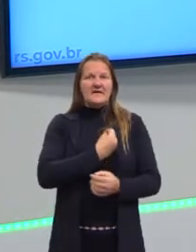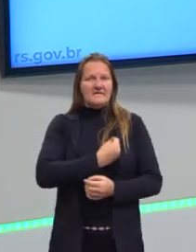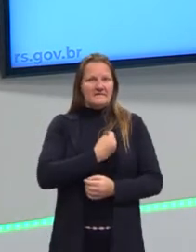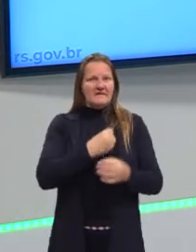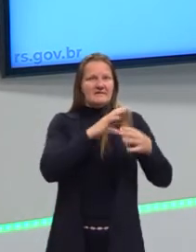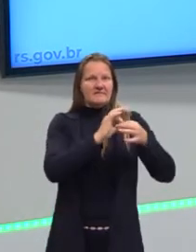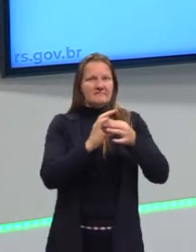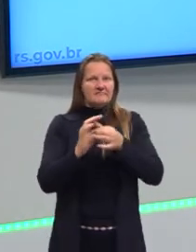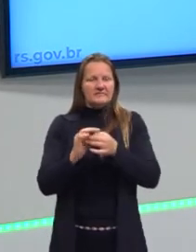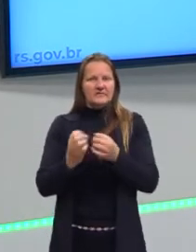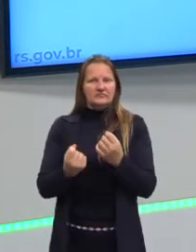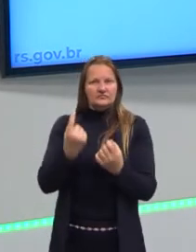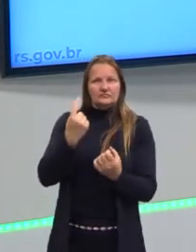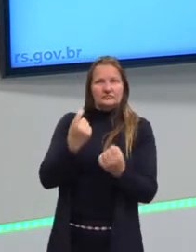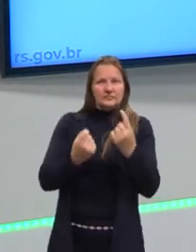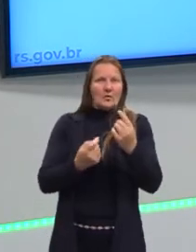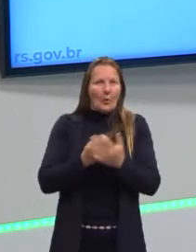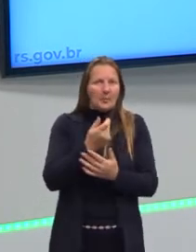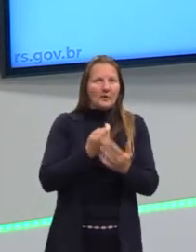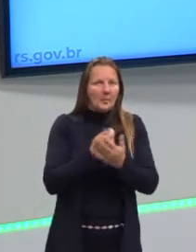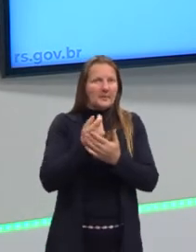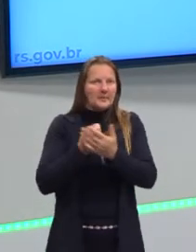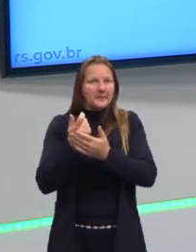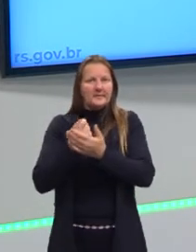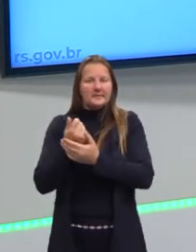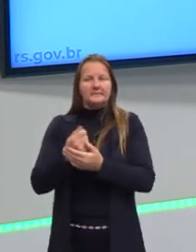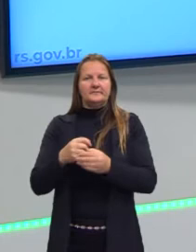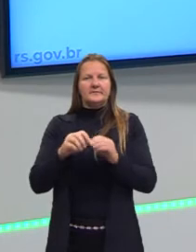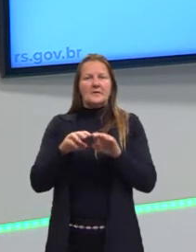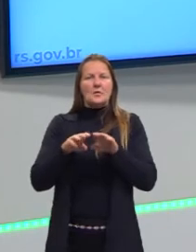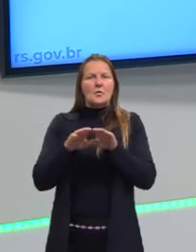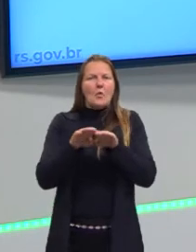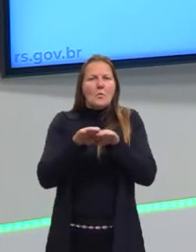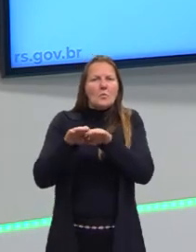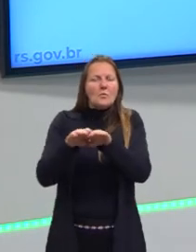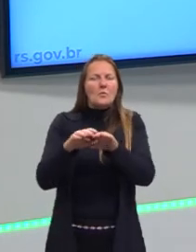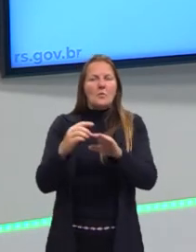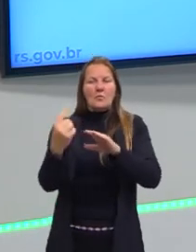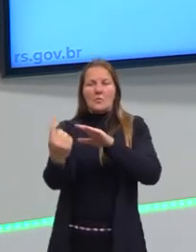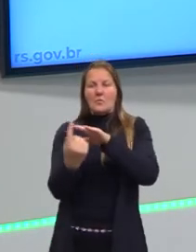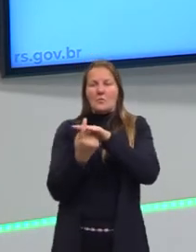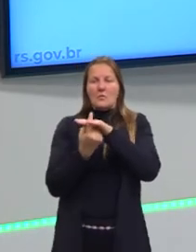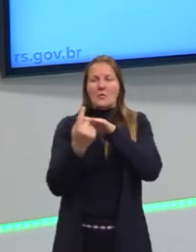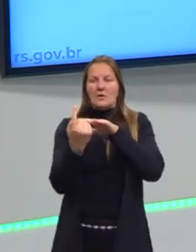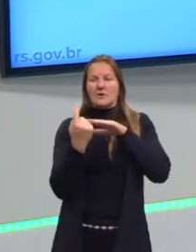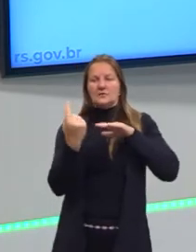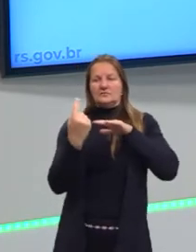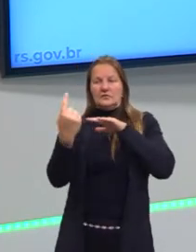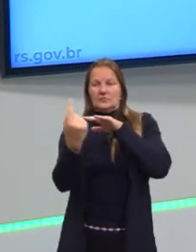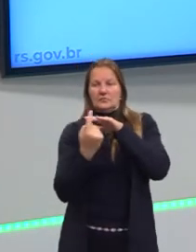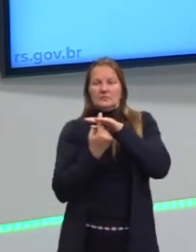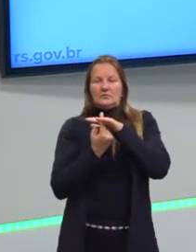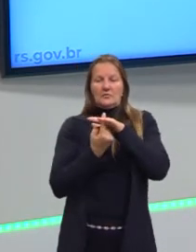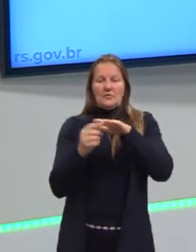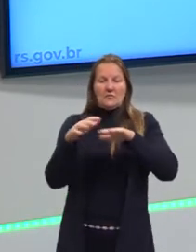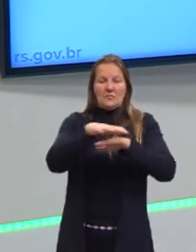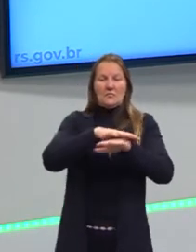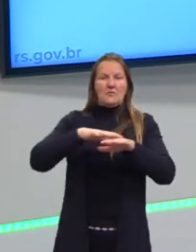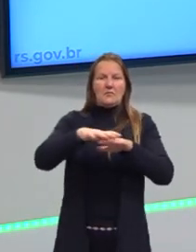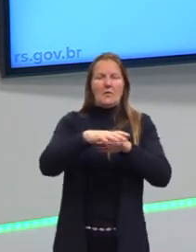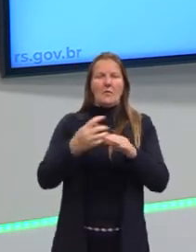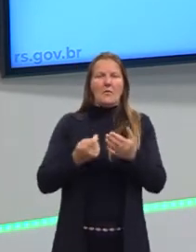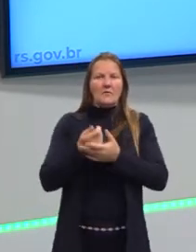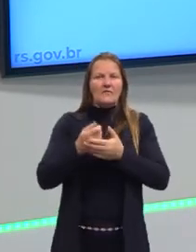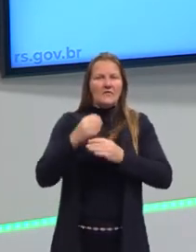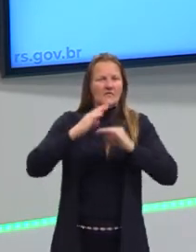contemporaneidade, esse dilema entre a massa e a individualização. E aí, nessa perspectiva toda, é que o consumo